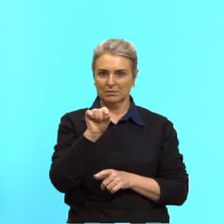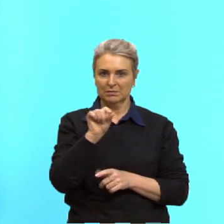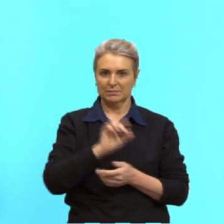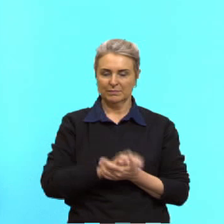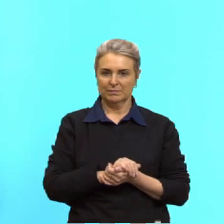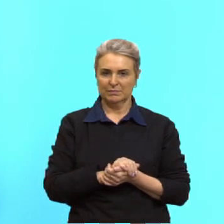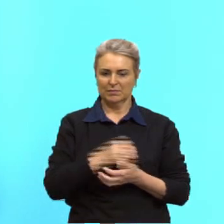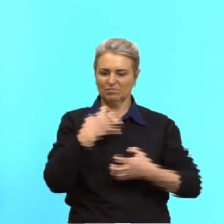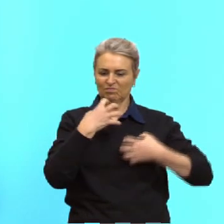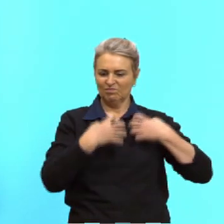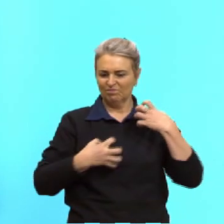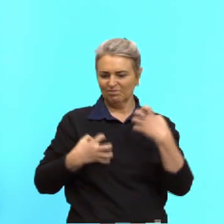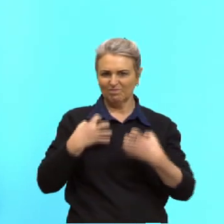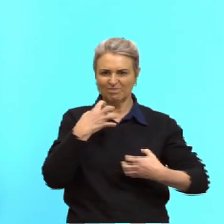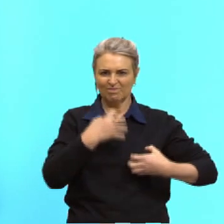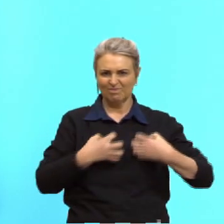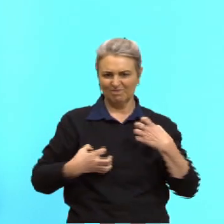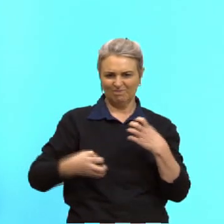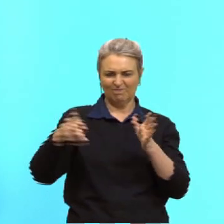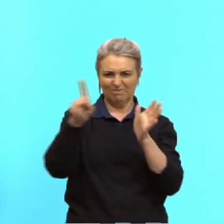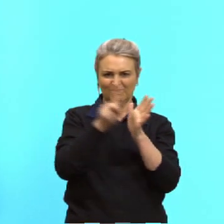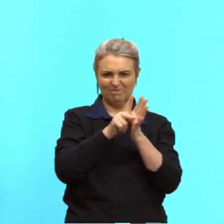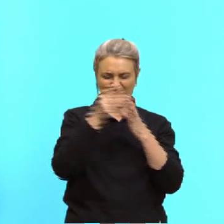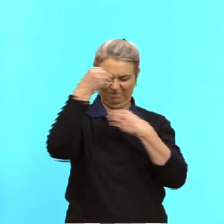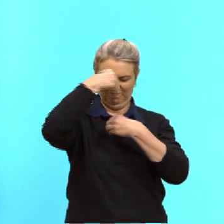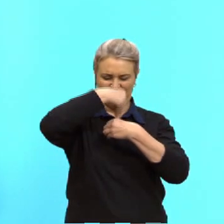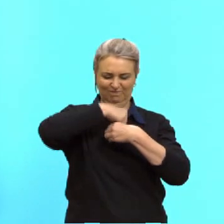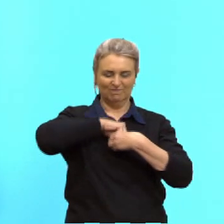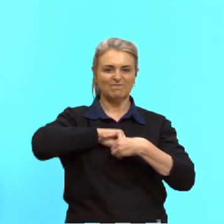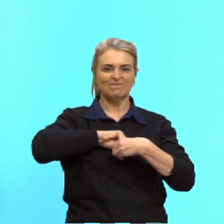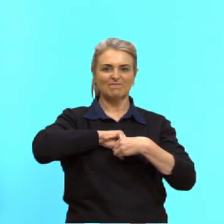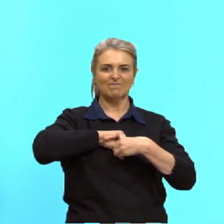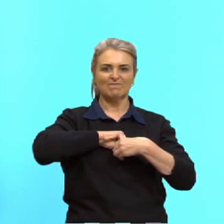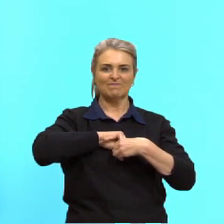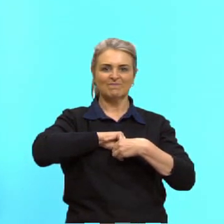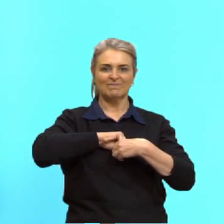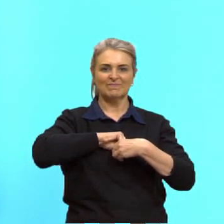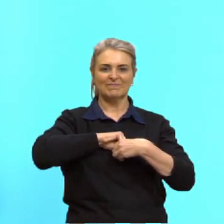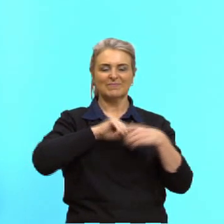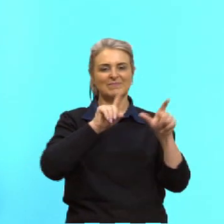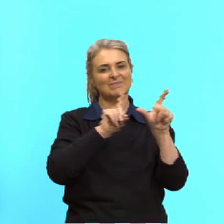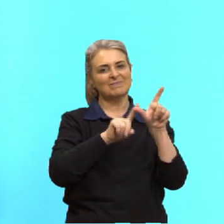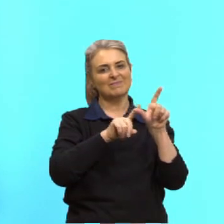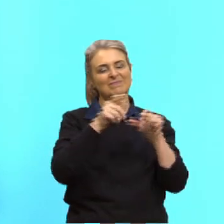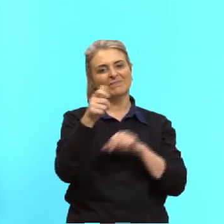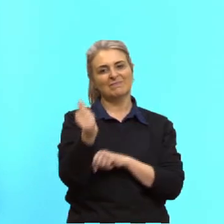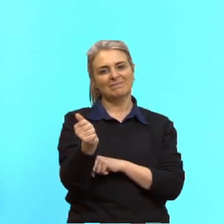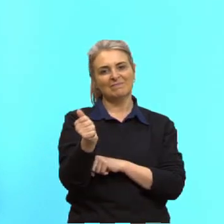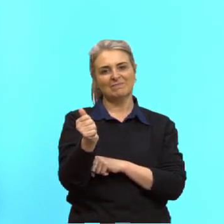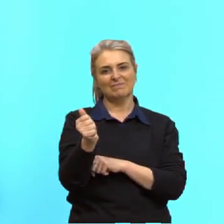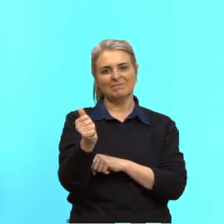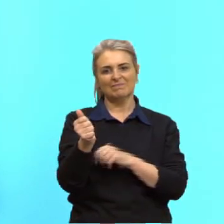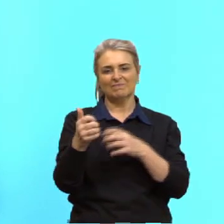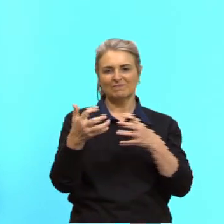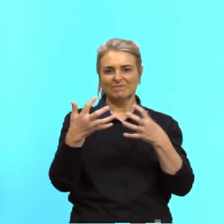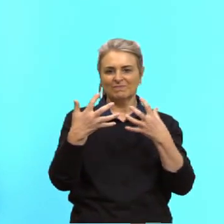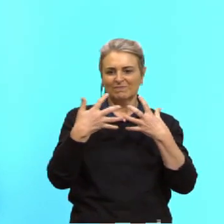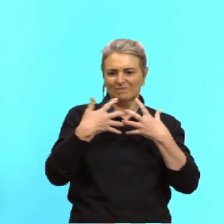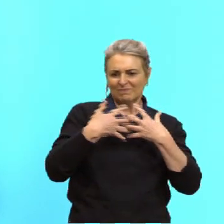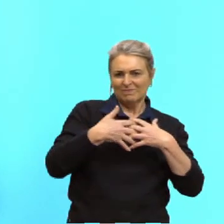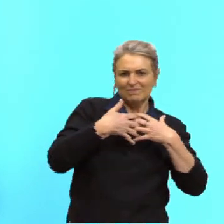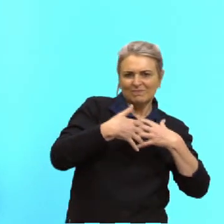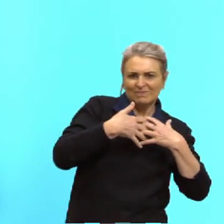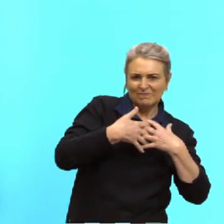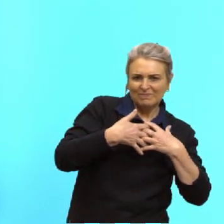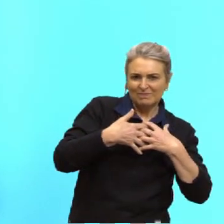inquietação existencial sobre a autoimagem é a letra A. No conflito do padrão corporal